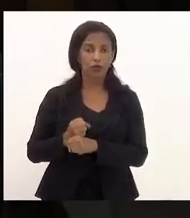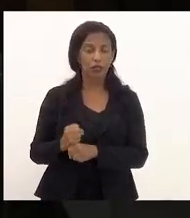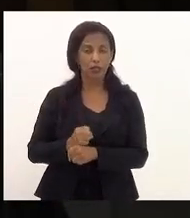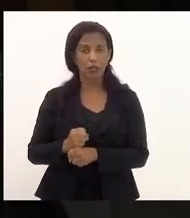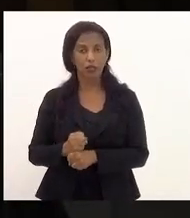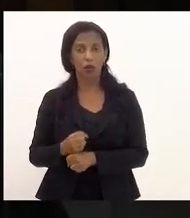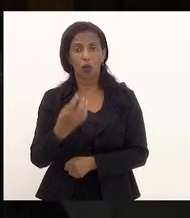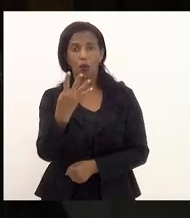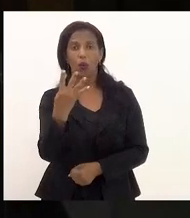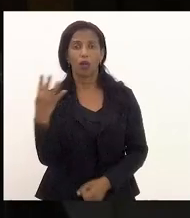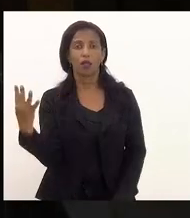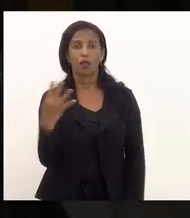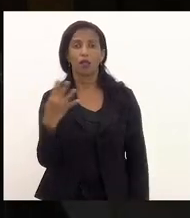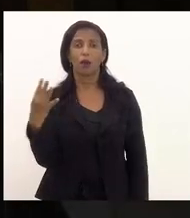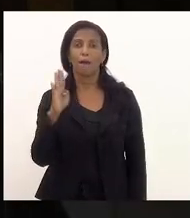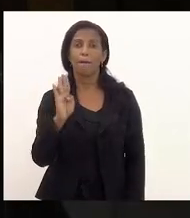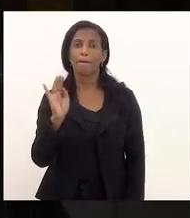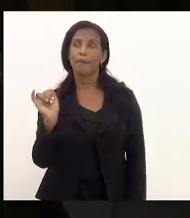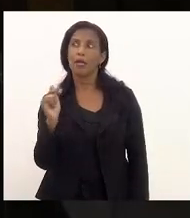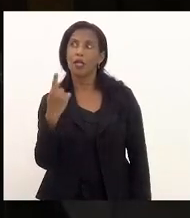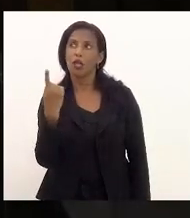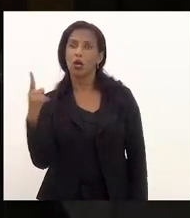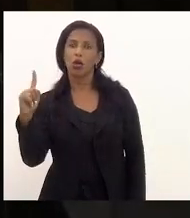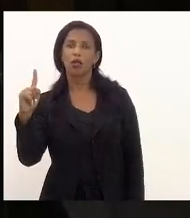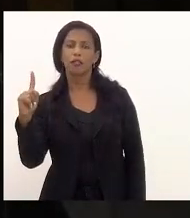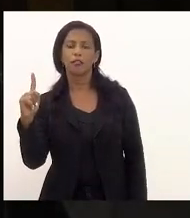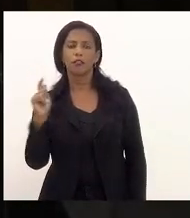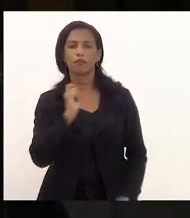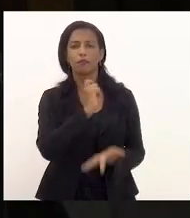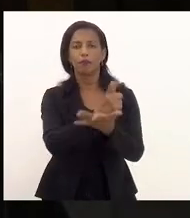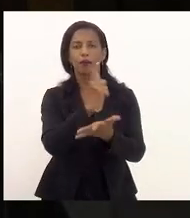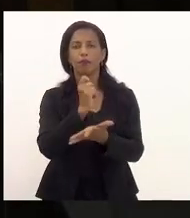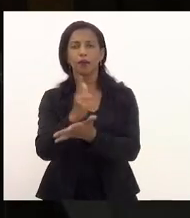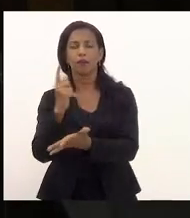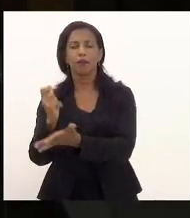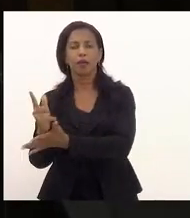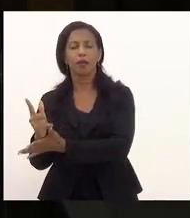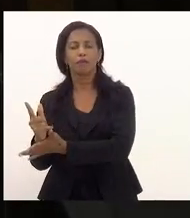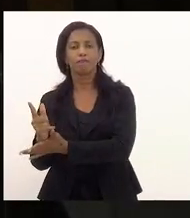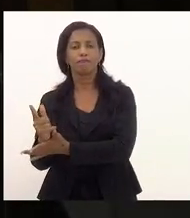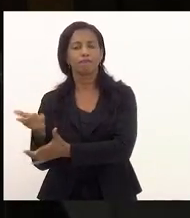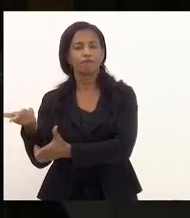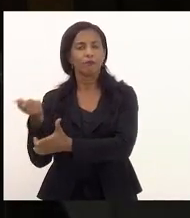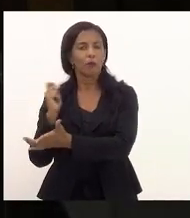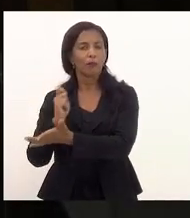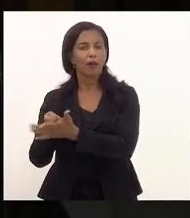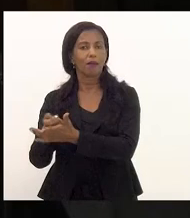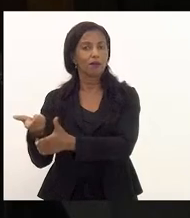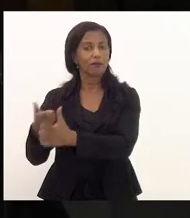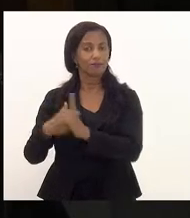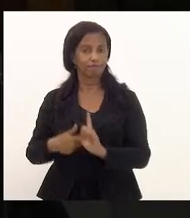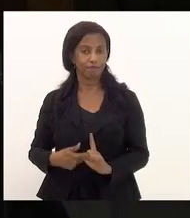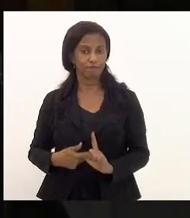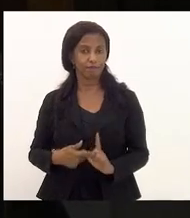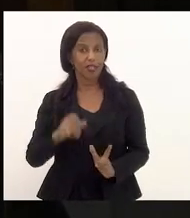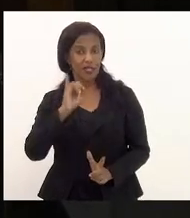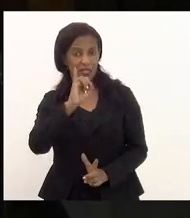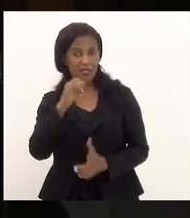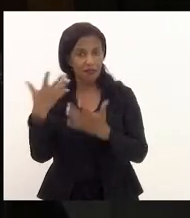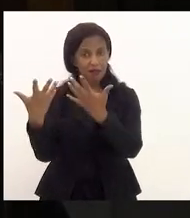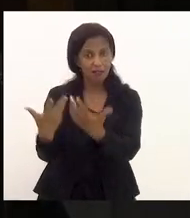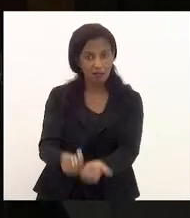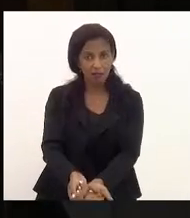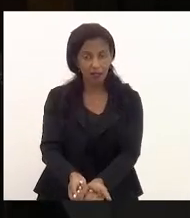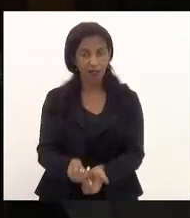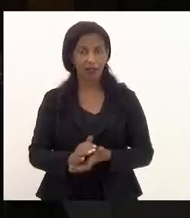44 bilhões de pagamento do serviço da dívida. E se aderirmos,